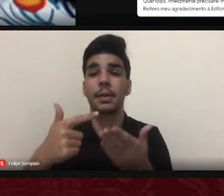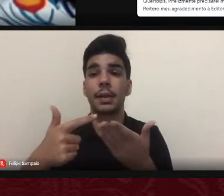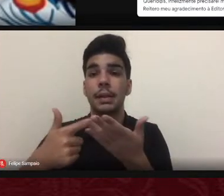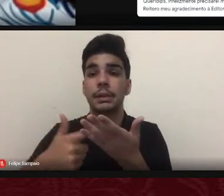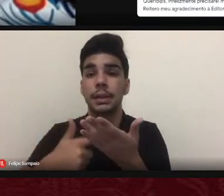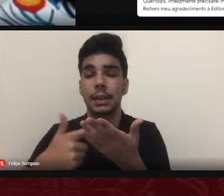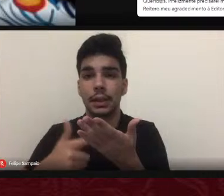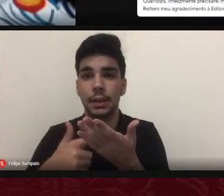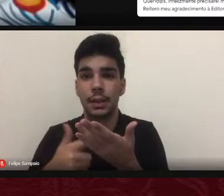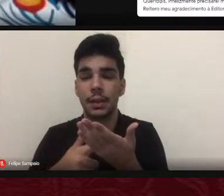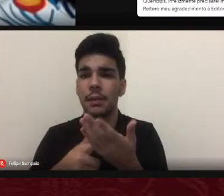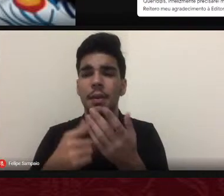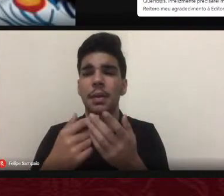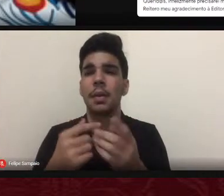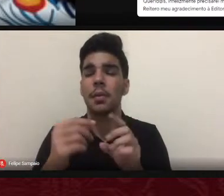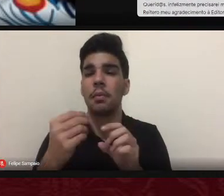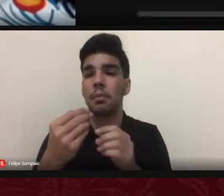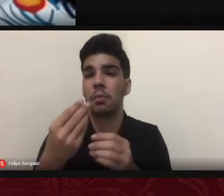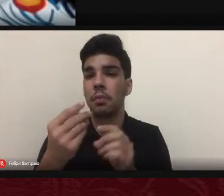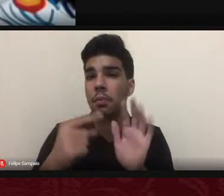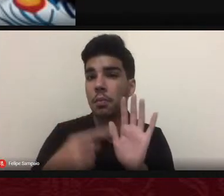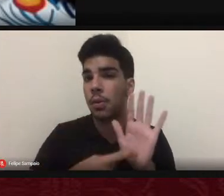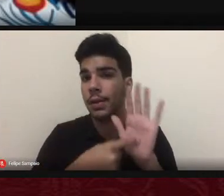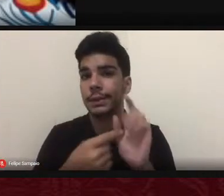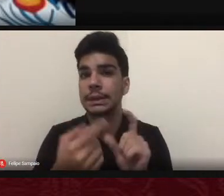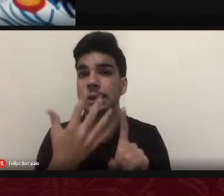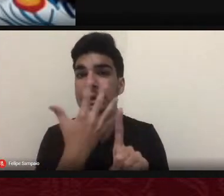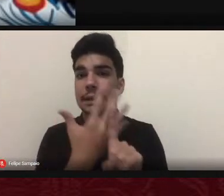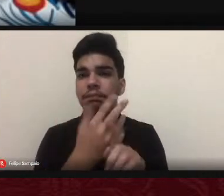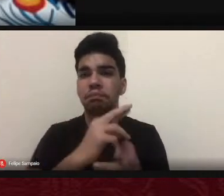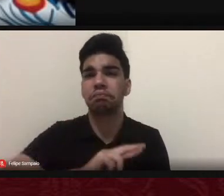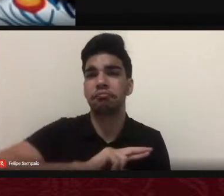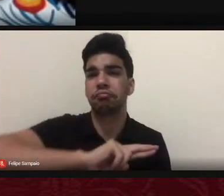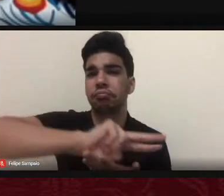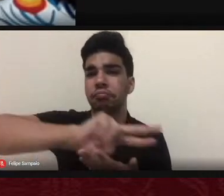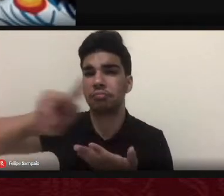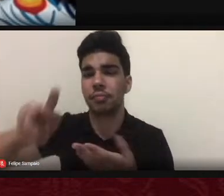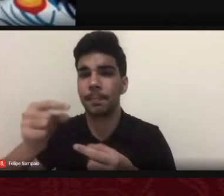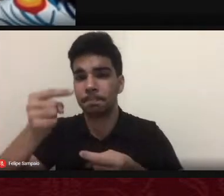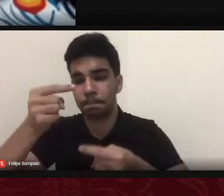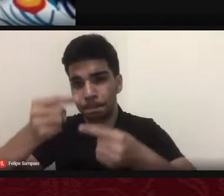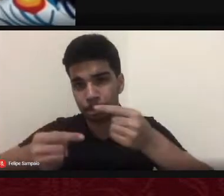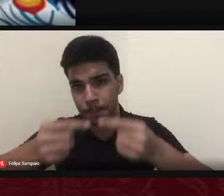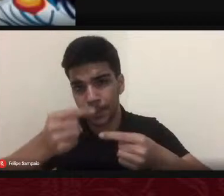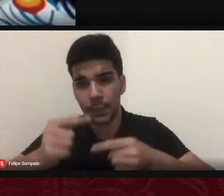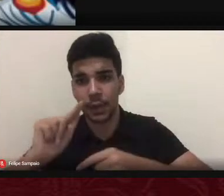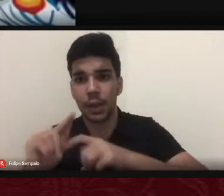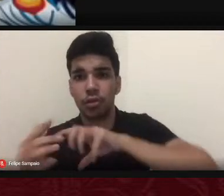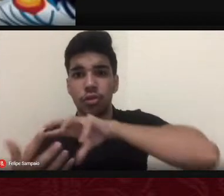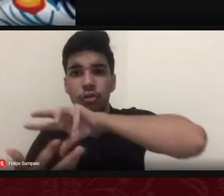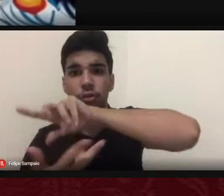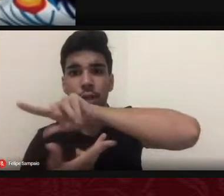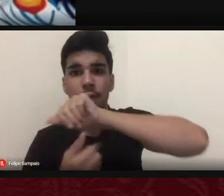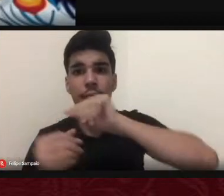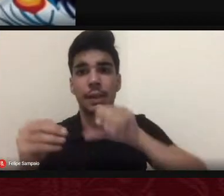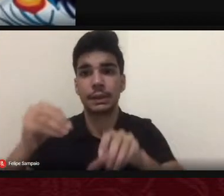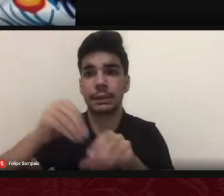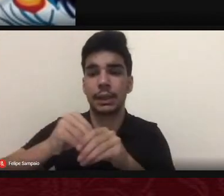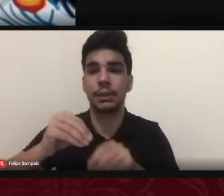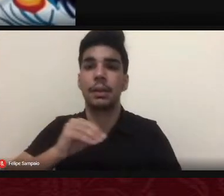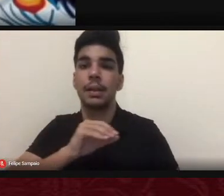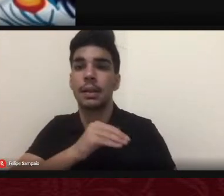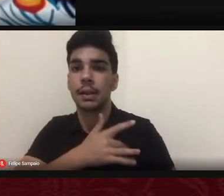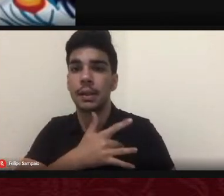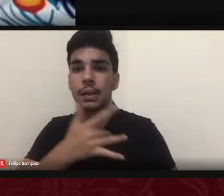multidisciplinariedade atual presente nos debates que perpassam a geografia e saúde essa